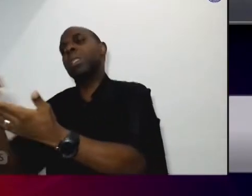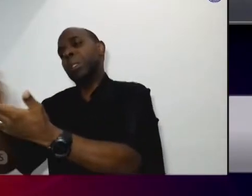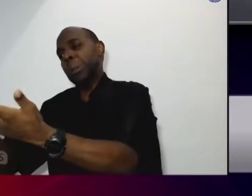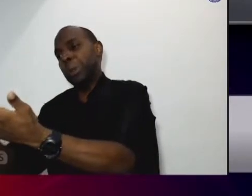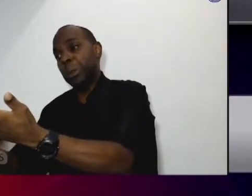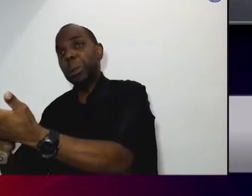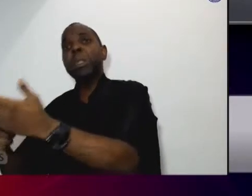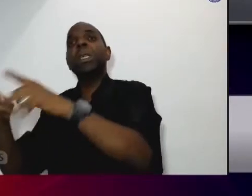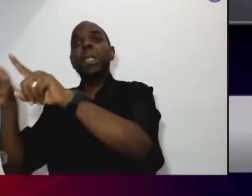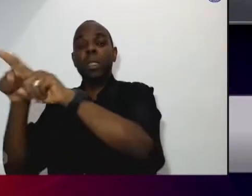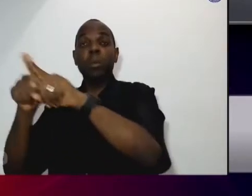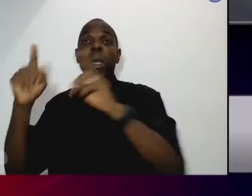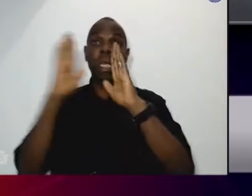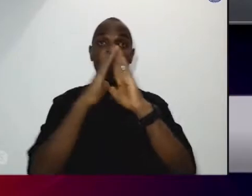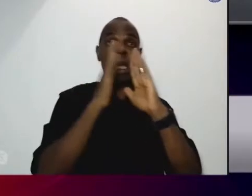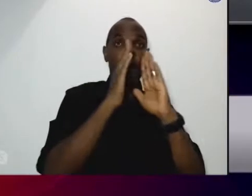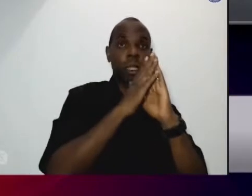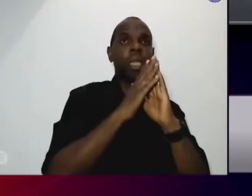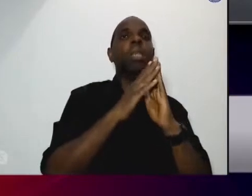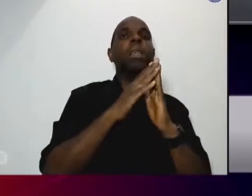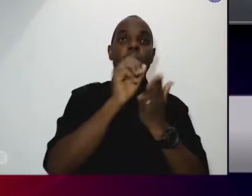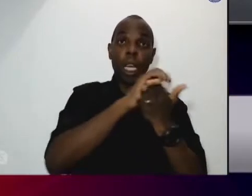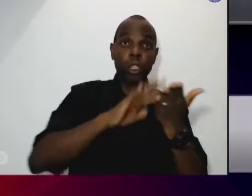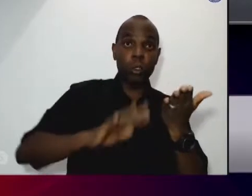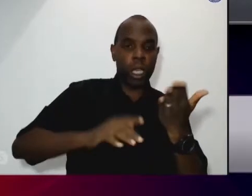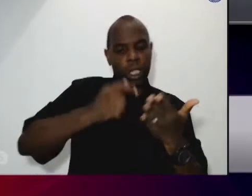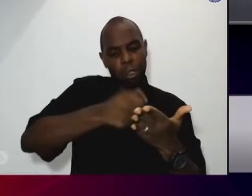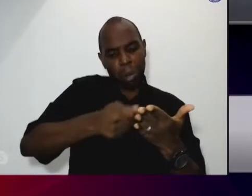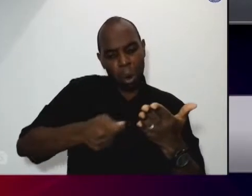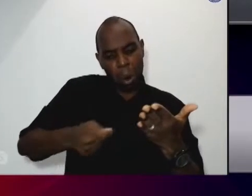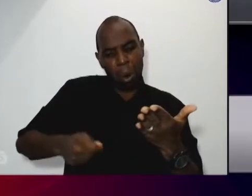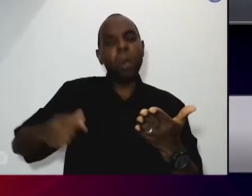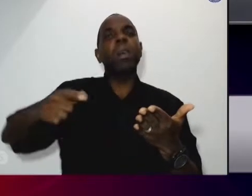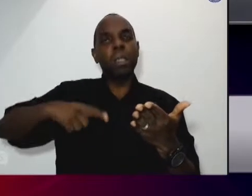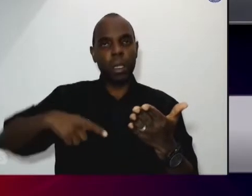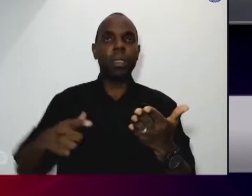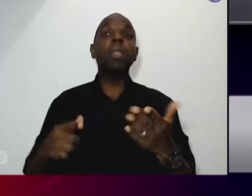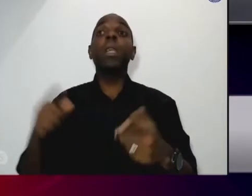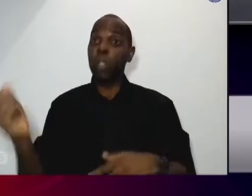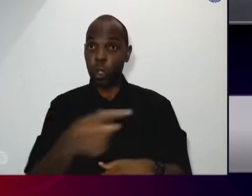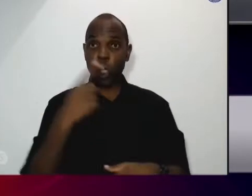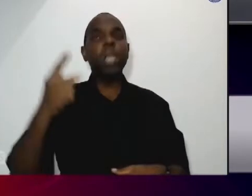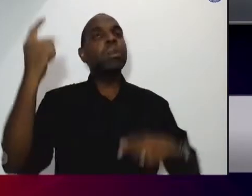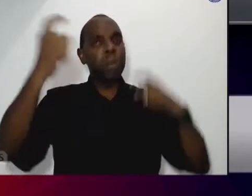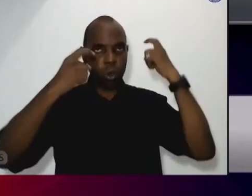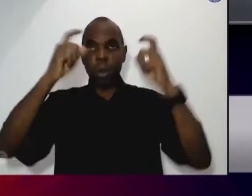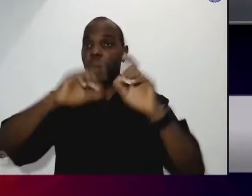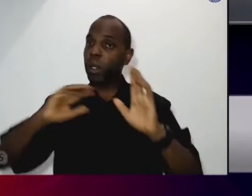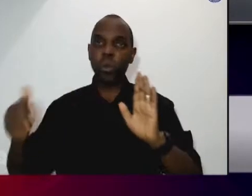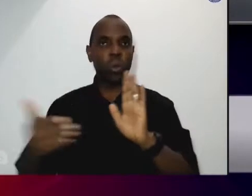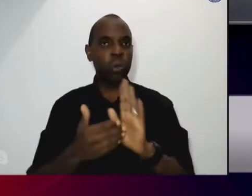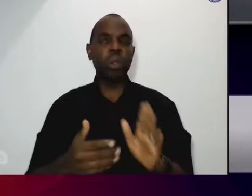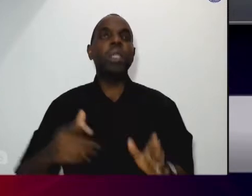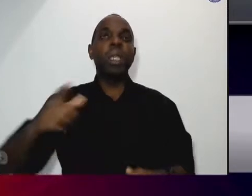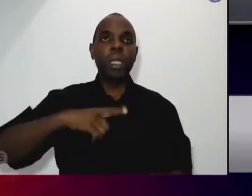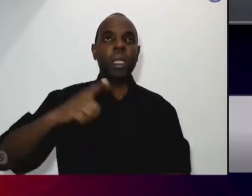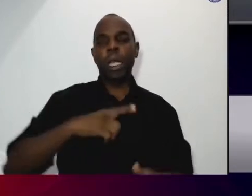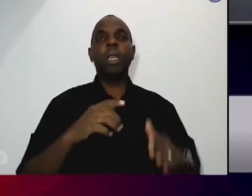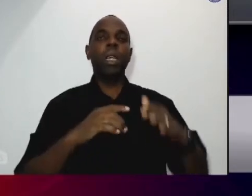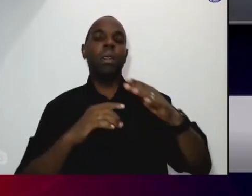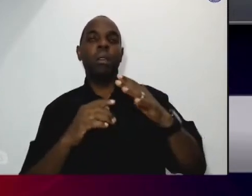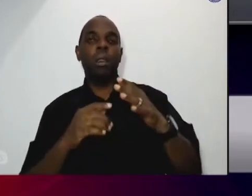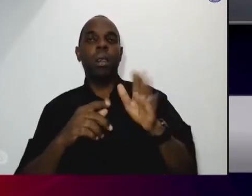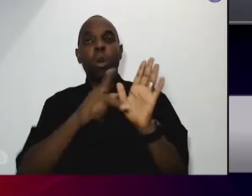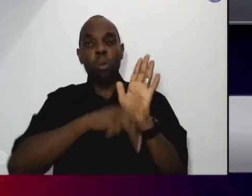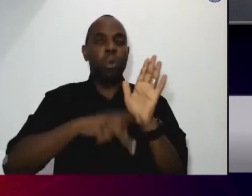Então a gente fica muito preocupado com isso. Porque não adianta a gente fazer um projeto que coloca as crianças de 6 a 14 anos para